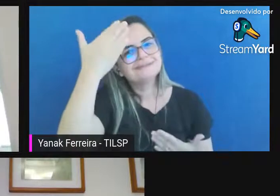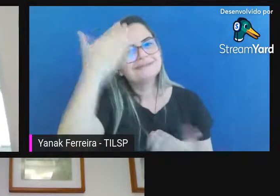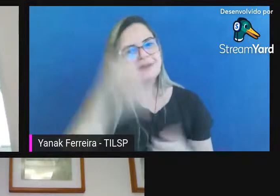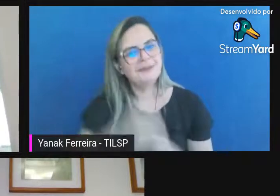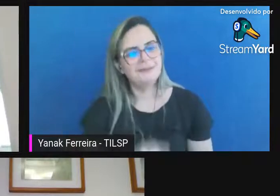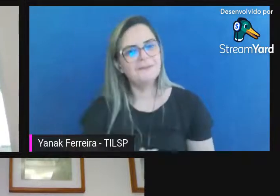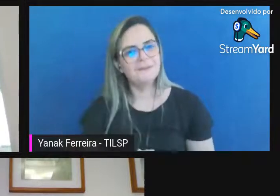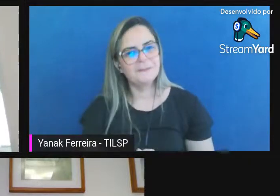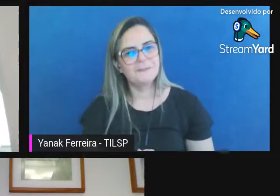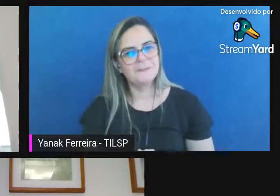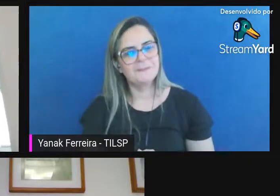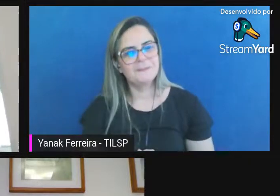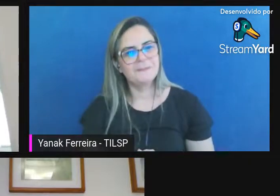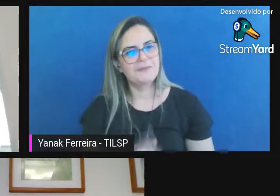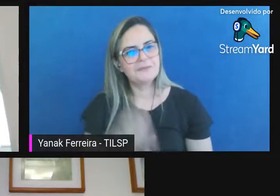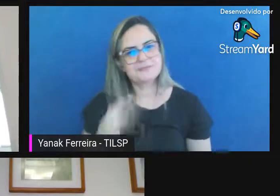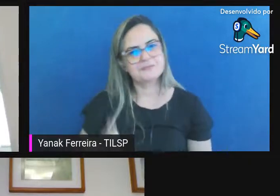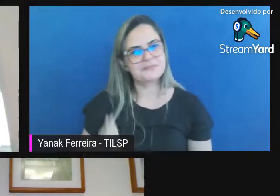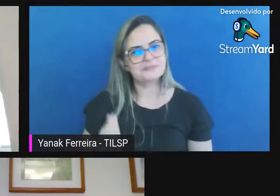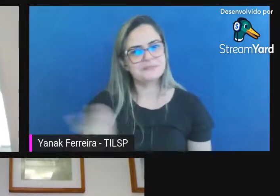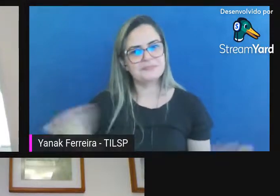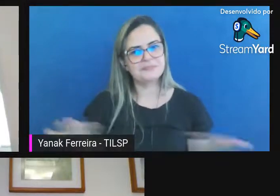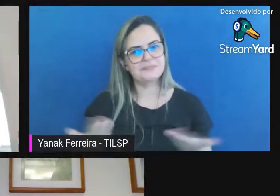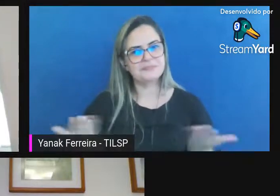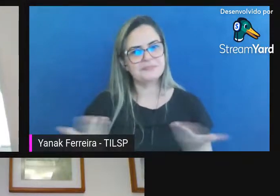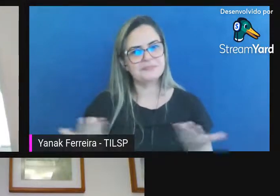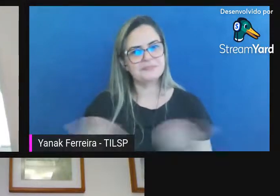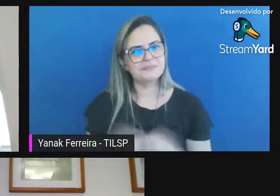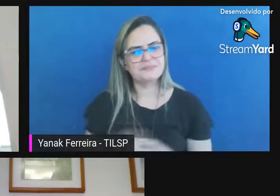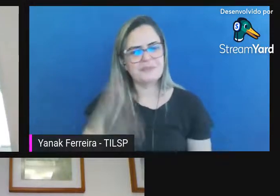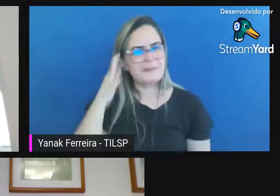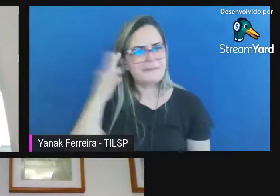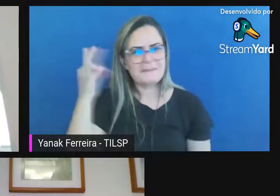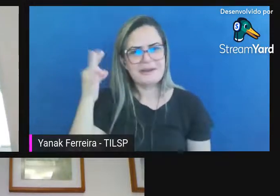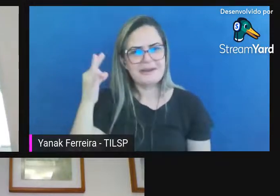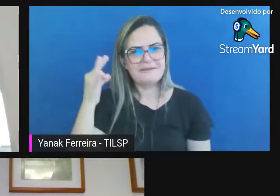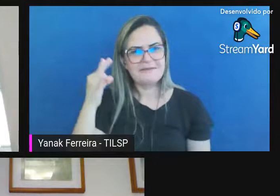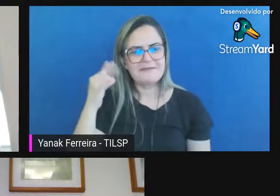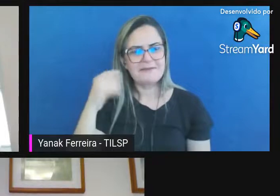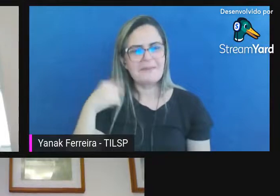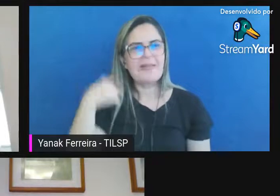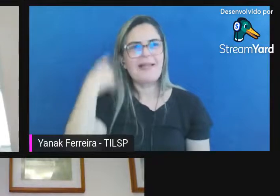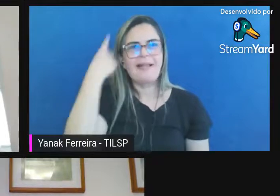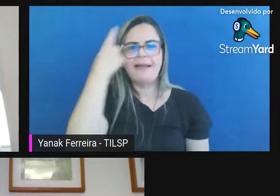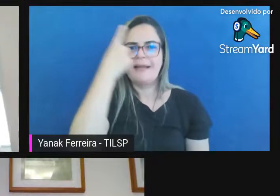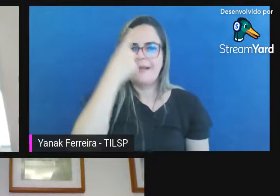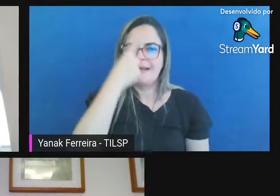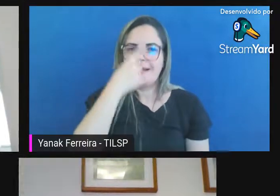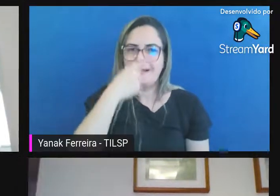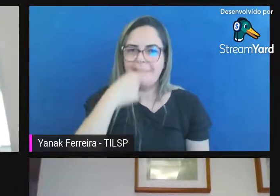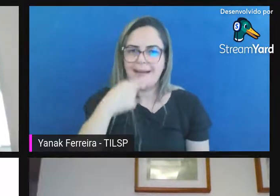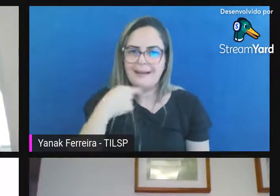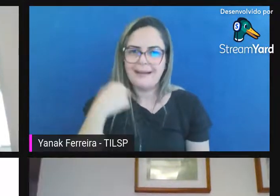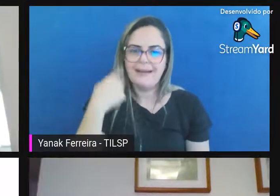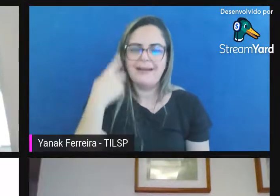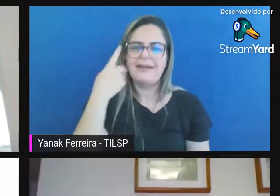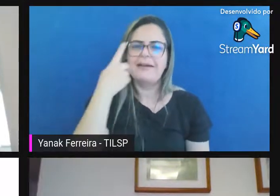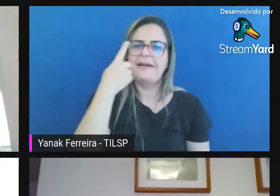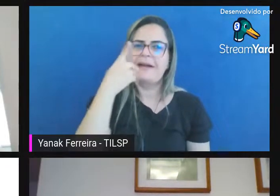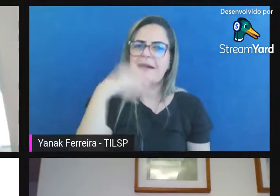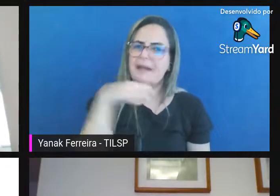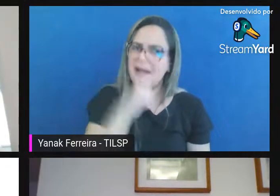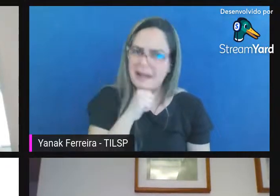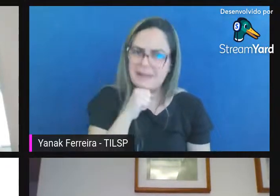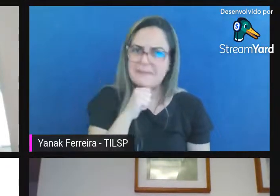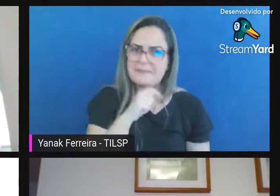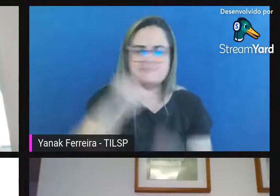a sua presença aqui foi maravilhosa passou assim muito rápido porque você tem o poder de fala